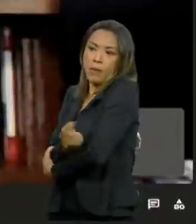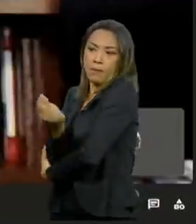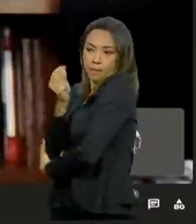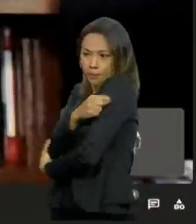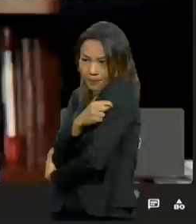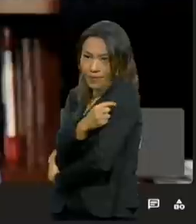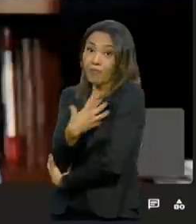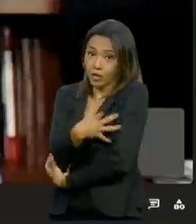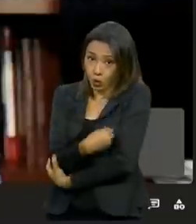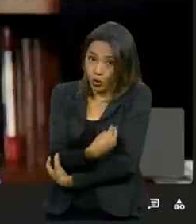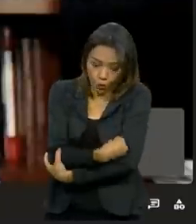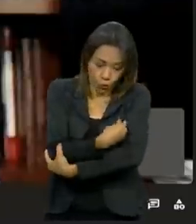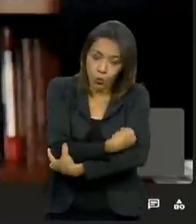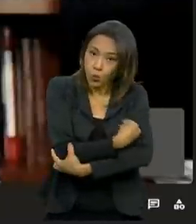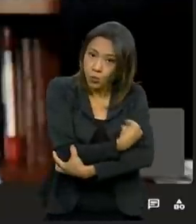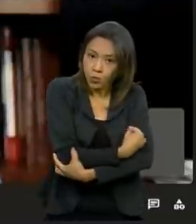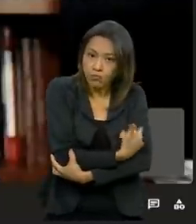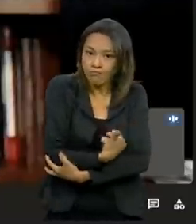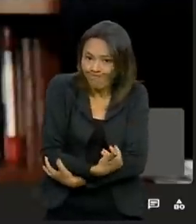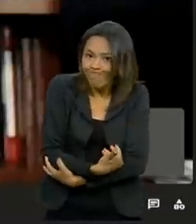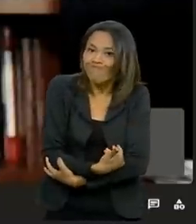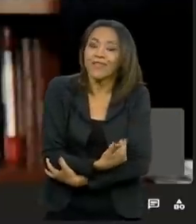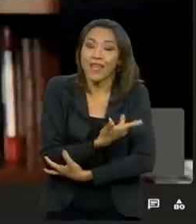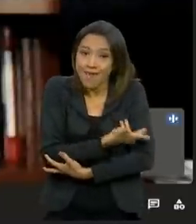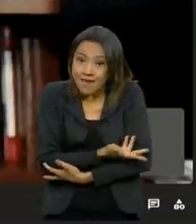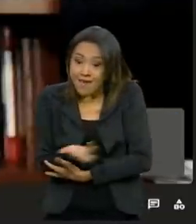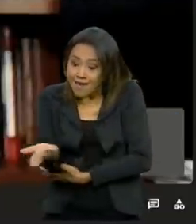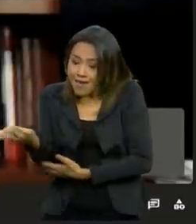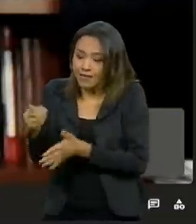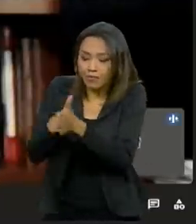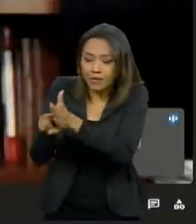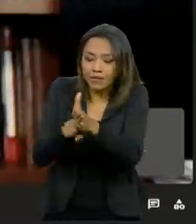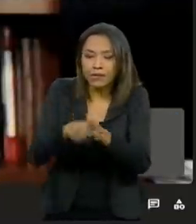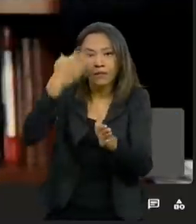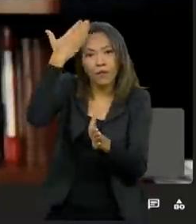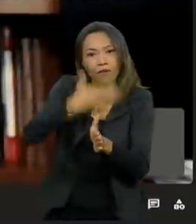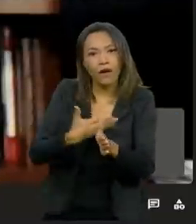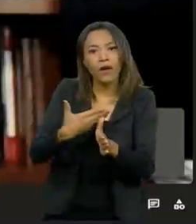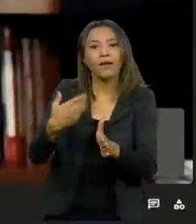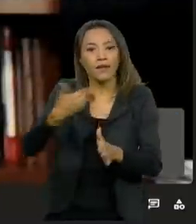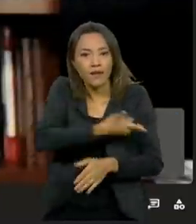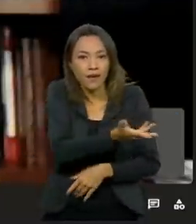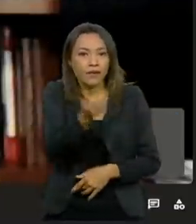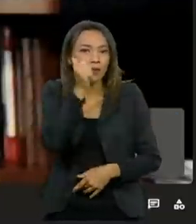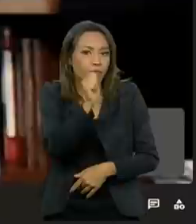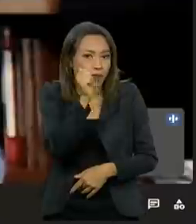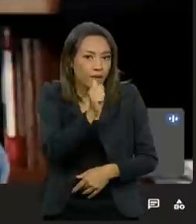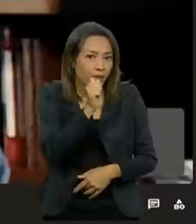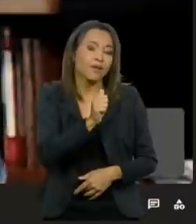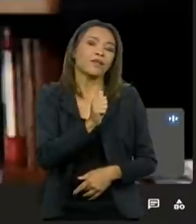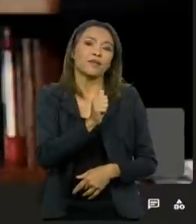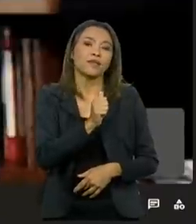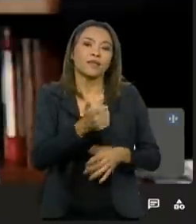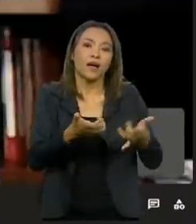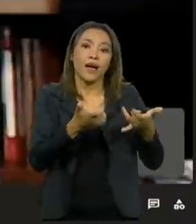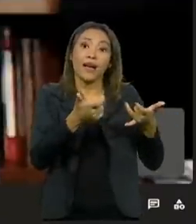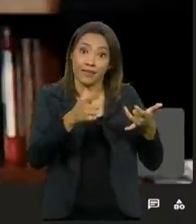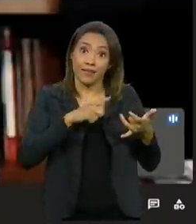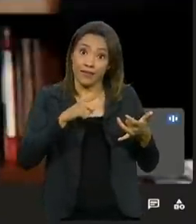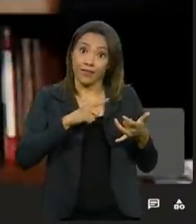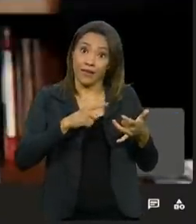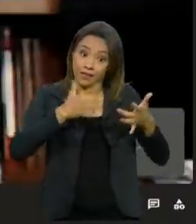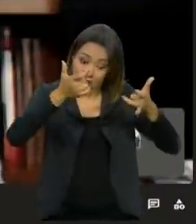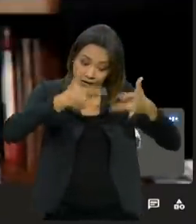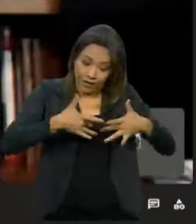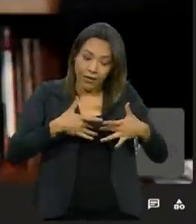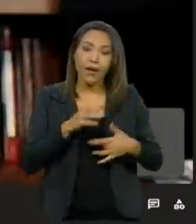da criança, mas que ainda estejam amamentando, esses estudos mostraram que uma vez que essas mulheres desenvolvem uma resposta de